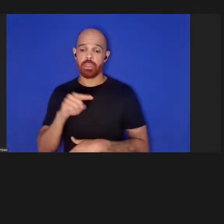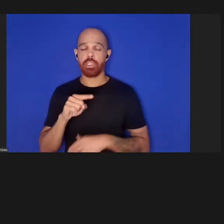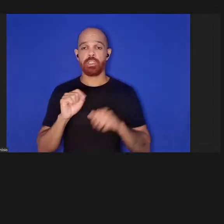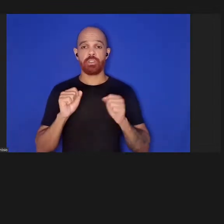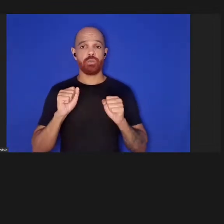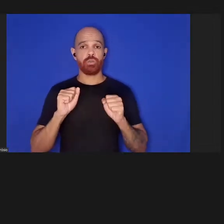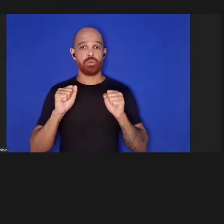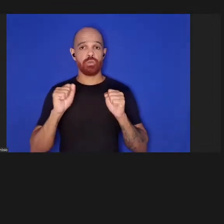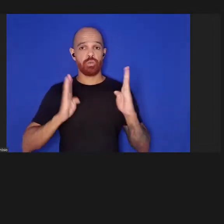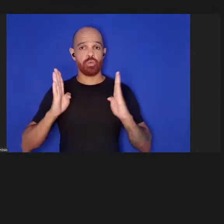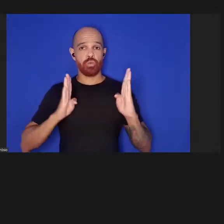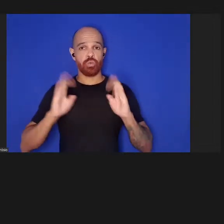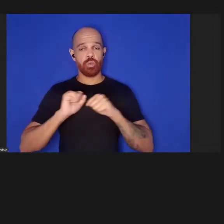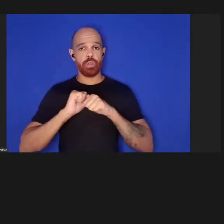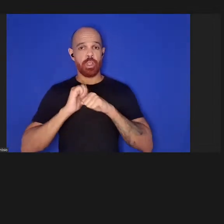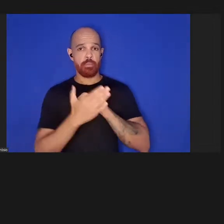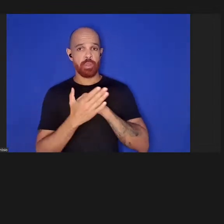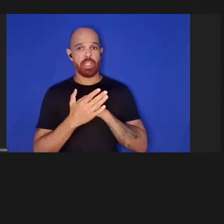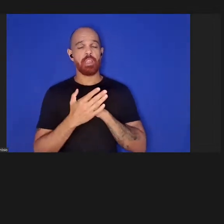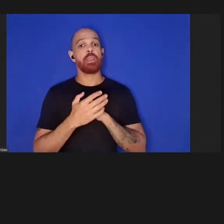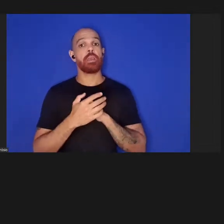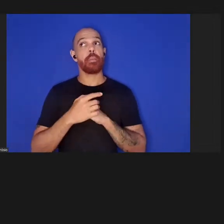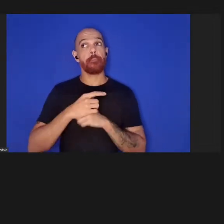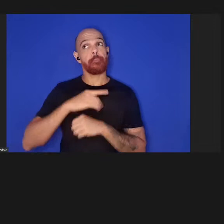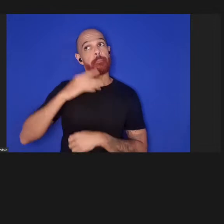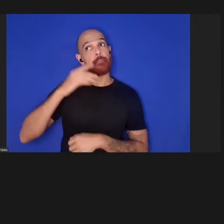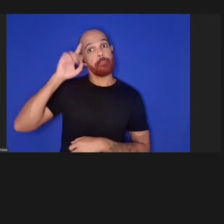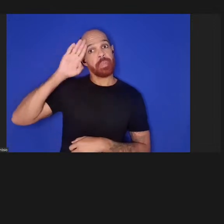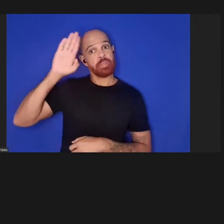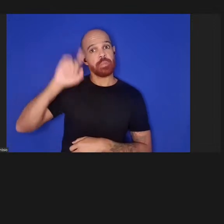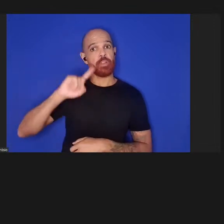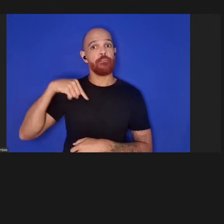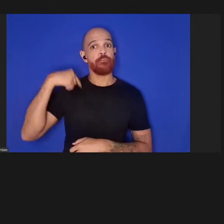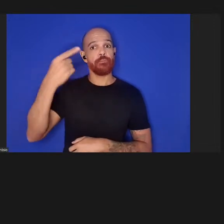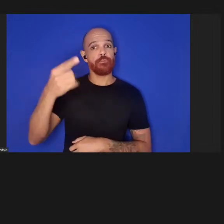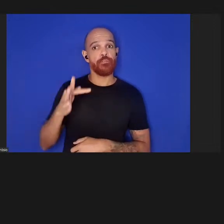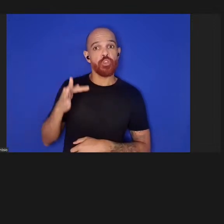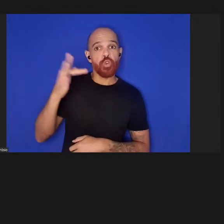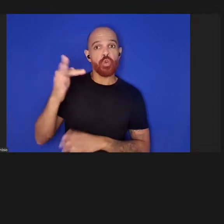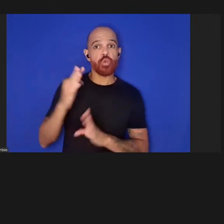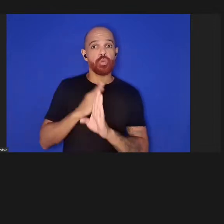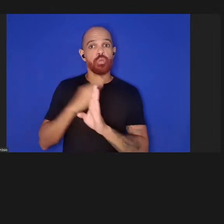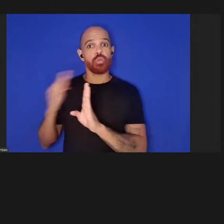e principalmente depois no futuro essa metodologia